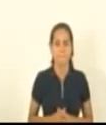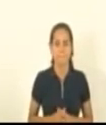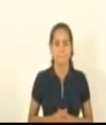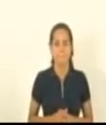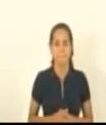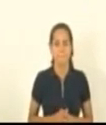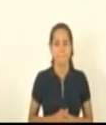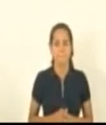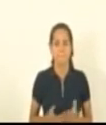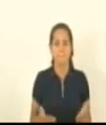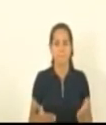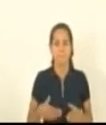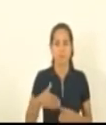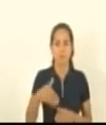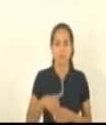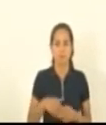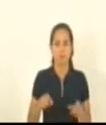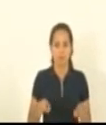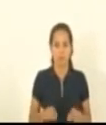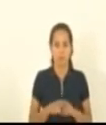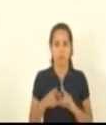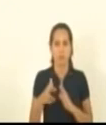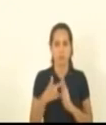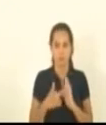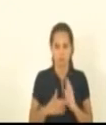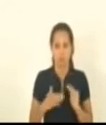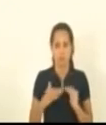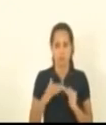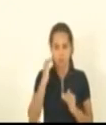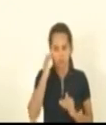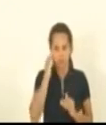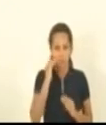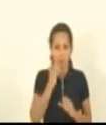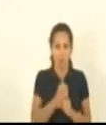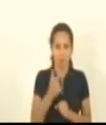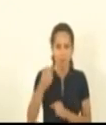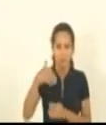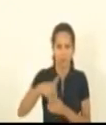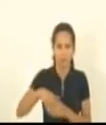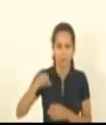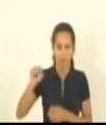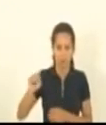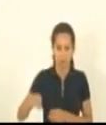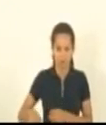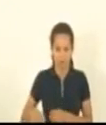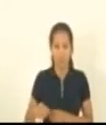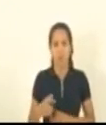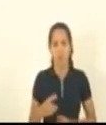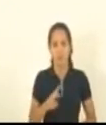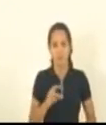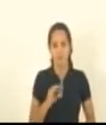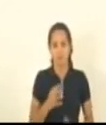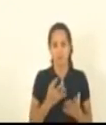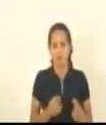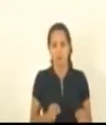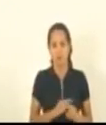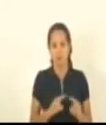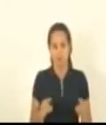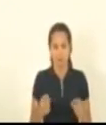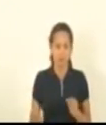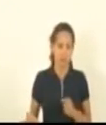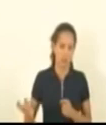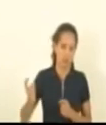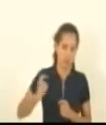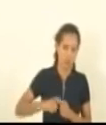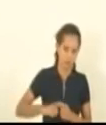Eu voto também com o relator sete votos sim pela rejeição do veto. Devolvo a